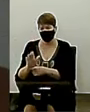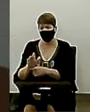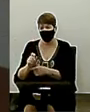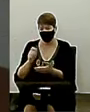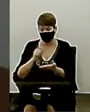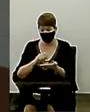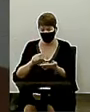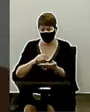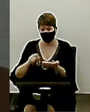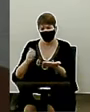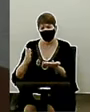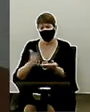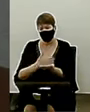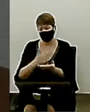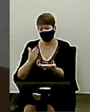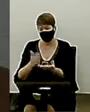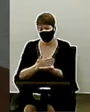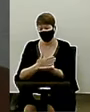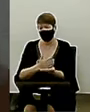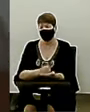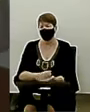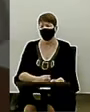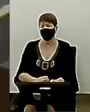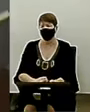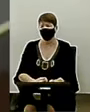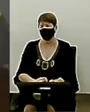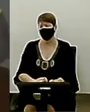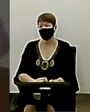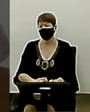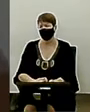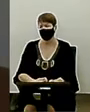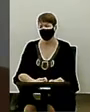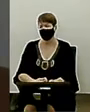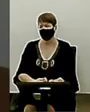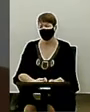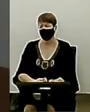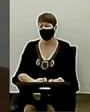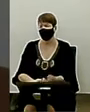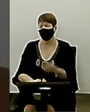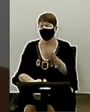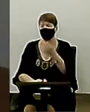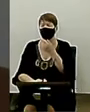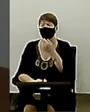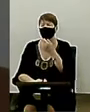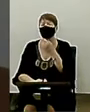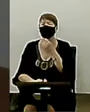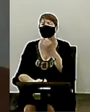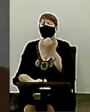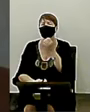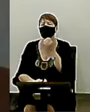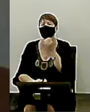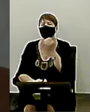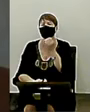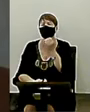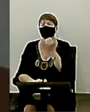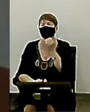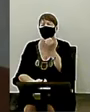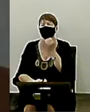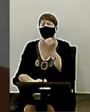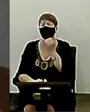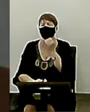como ninguém. A ata mais comprida que tem aqui nesse livro foi o pai dela que escreveu. E a